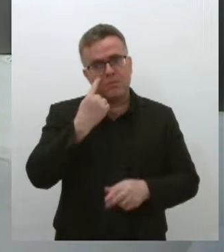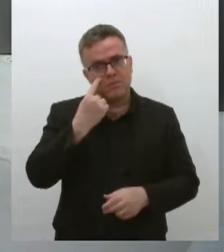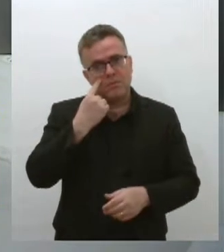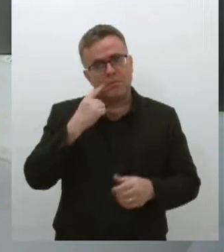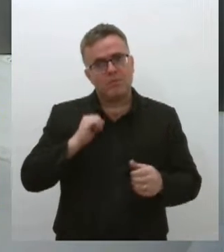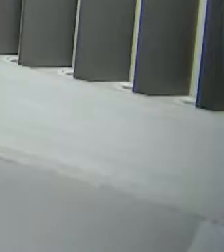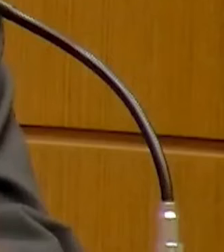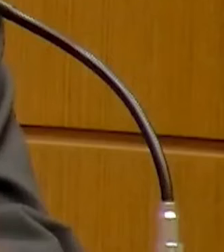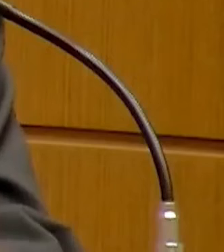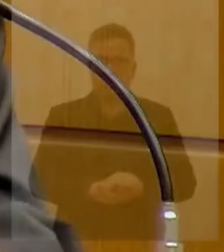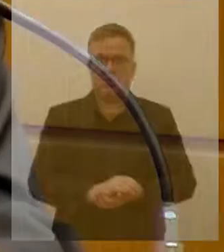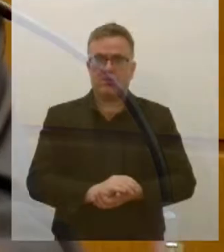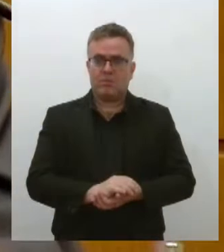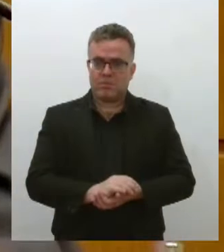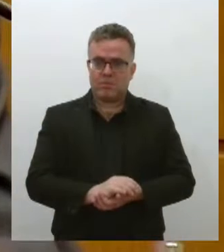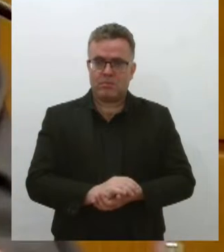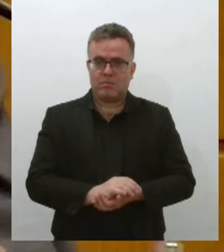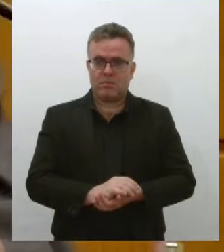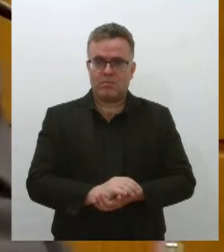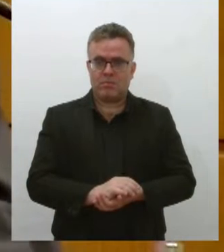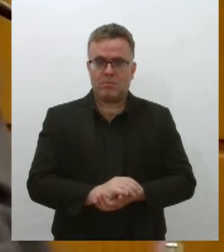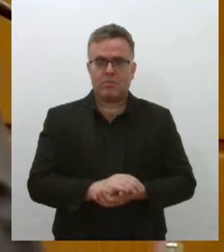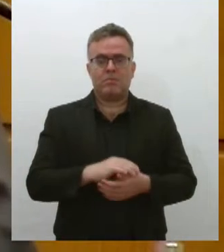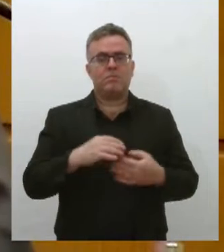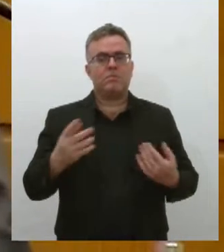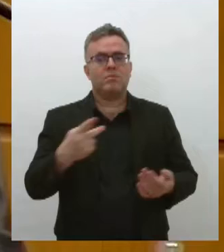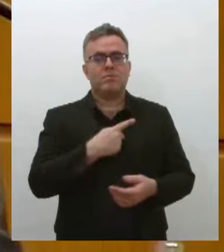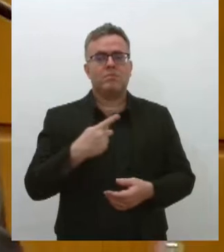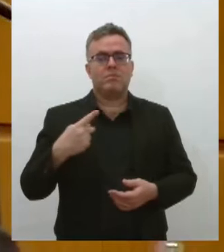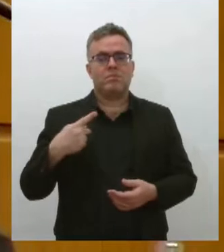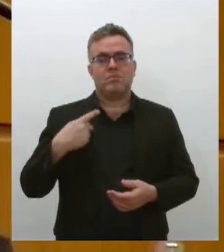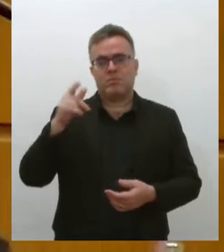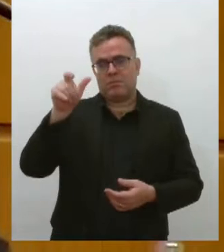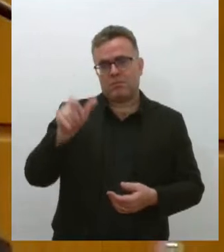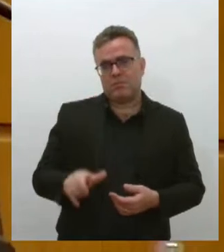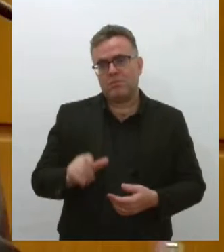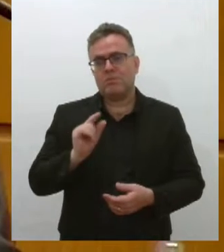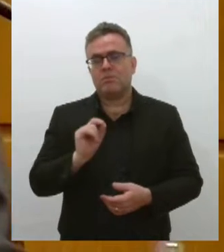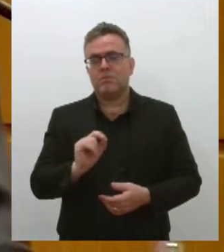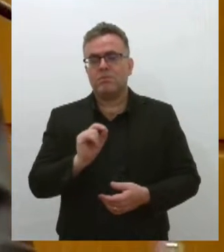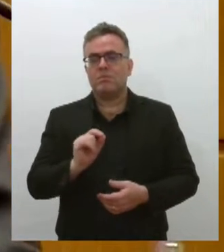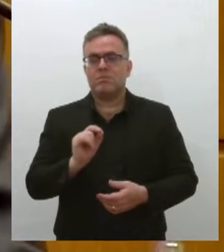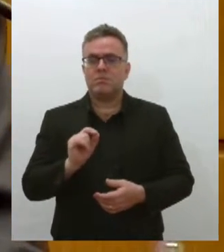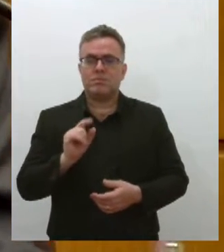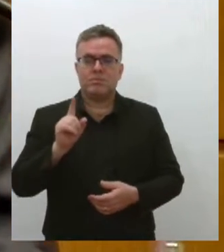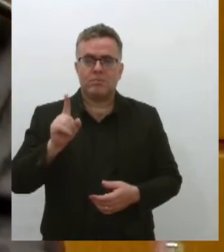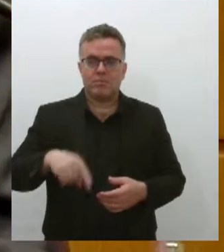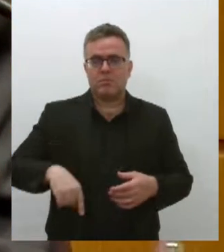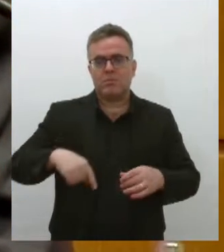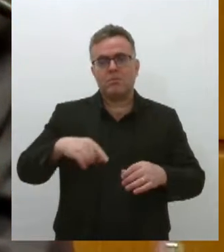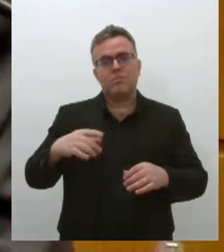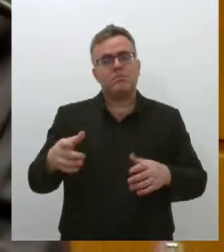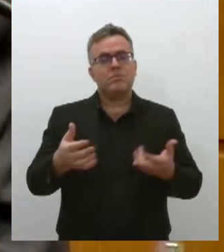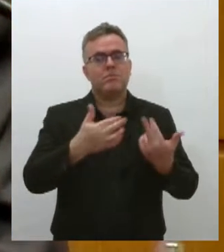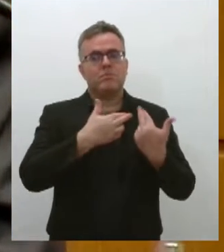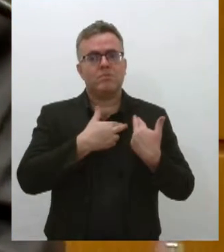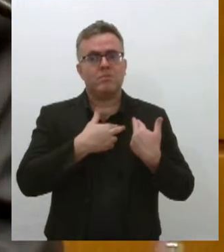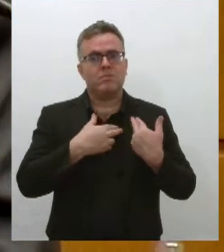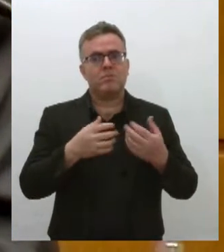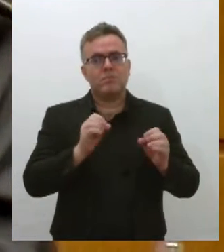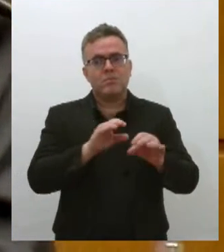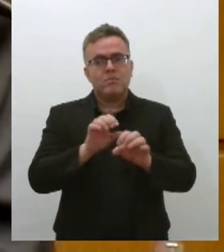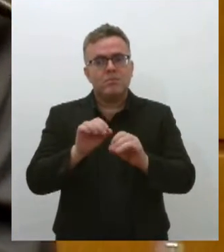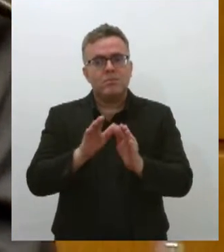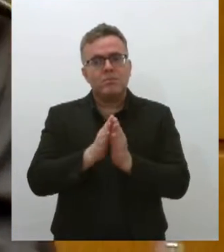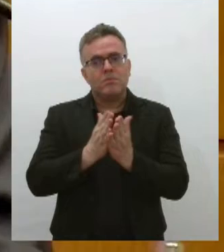o parlamentar. O pastor Virgínio é um missionário, ele fez um trabalho muito importante na África